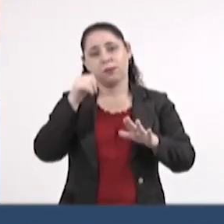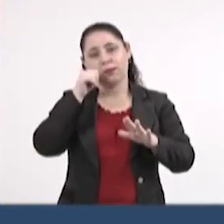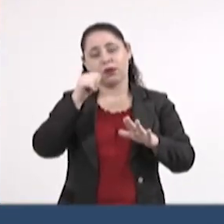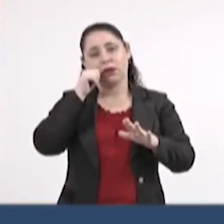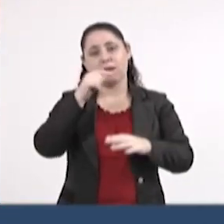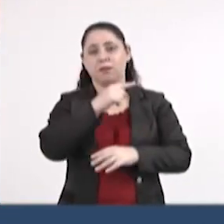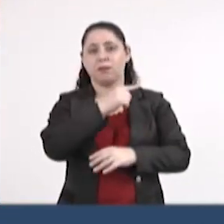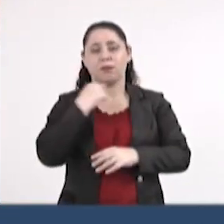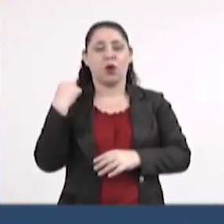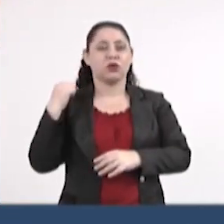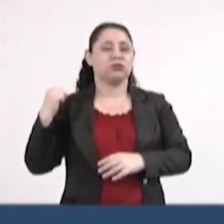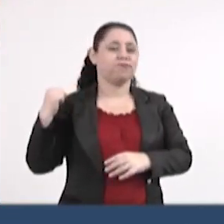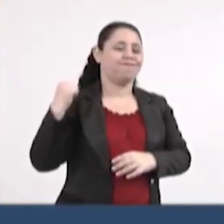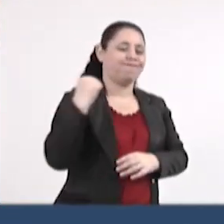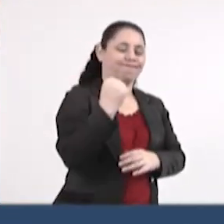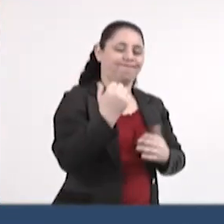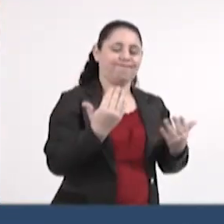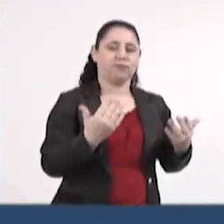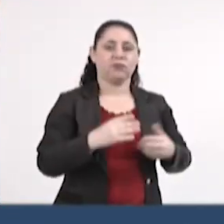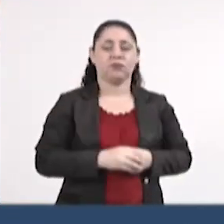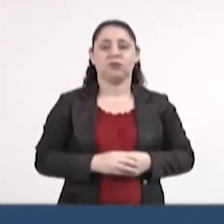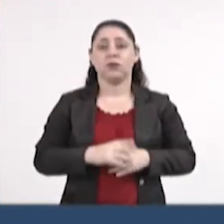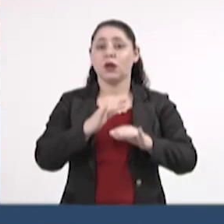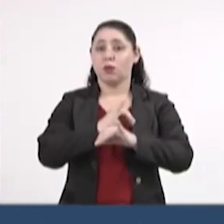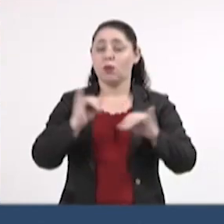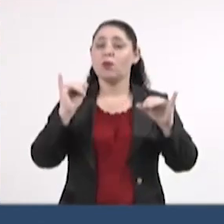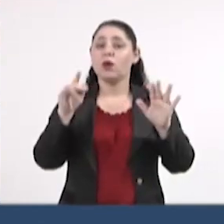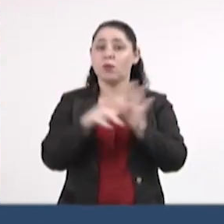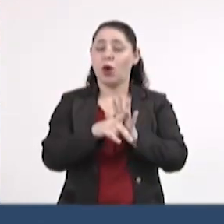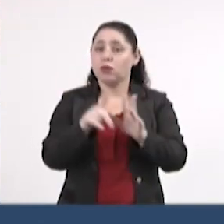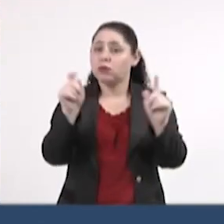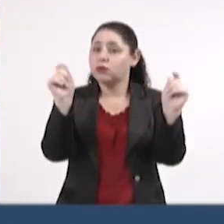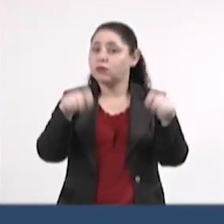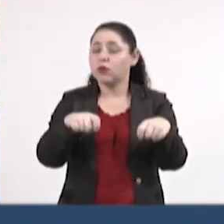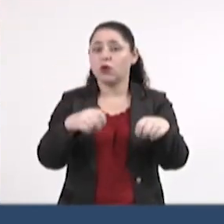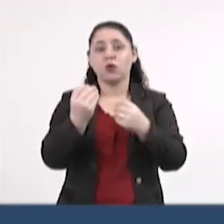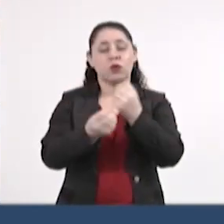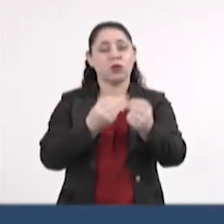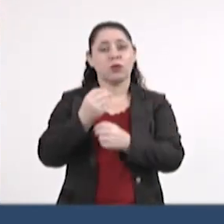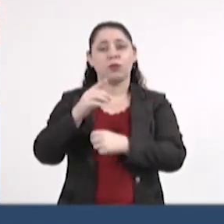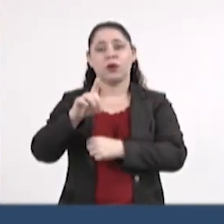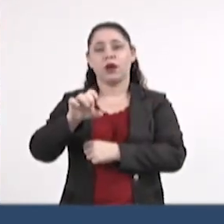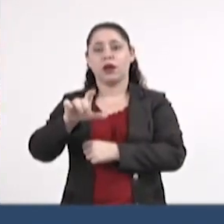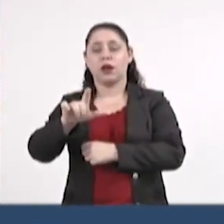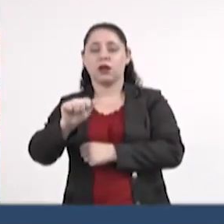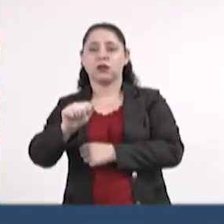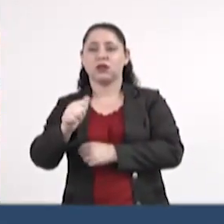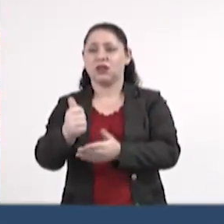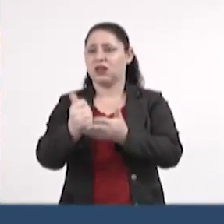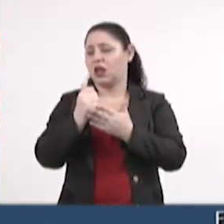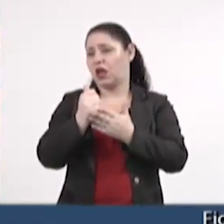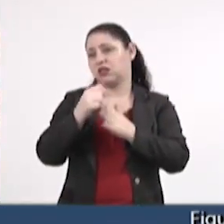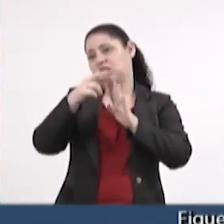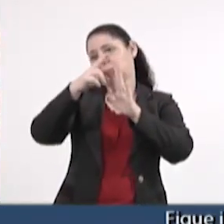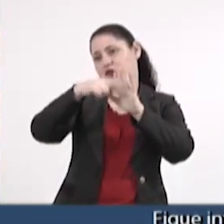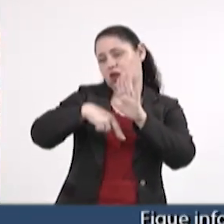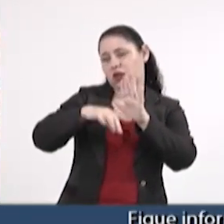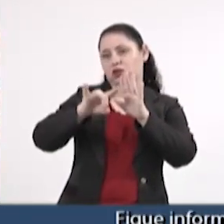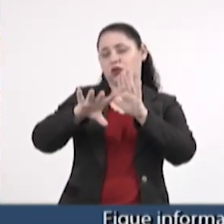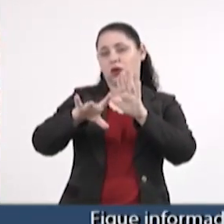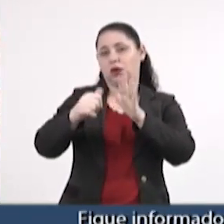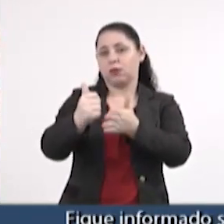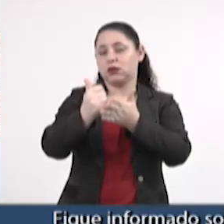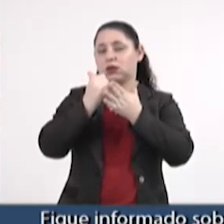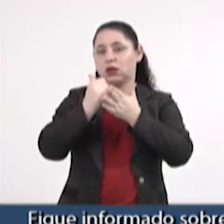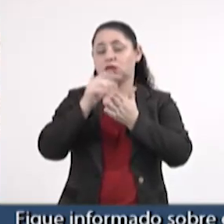mulheres que foram vítimas. Com programas eficazes, como diz a doutora Elaine. Não só que trazem diretrizes, mas que